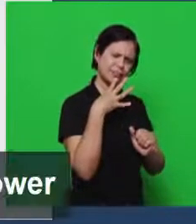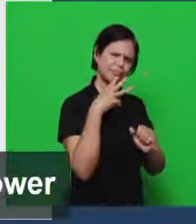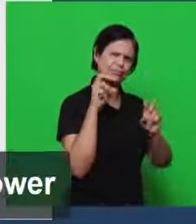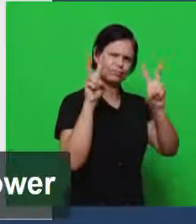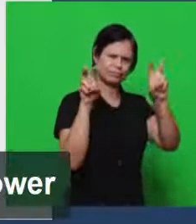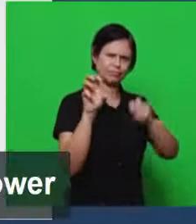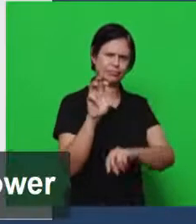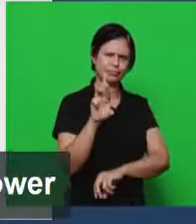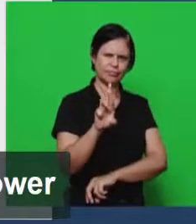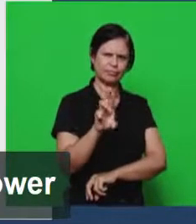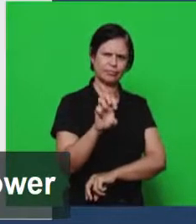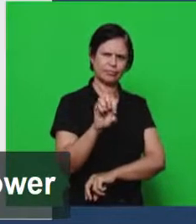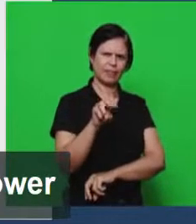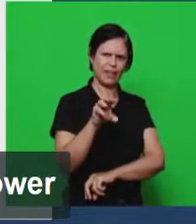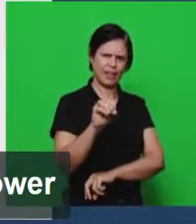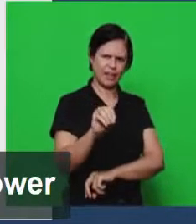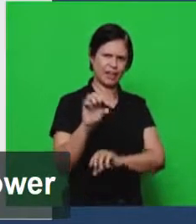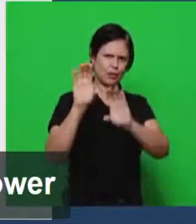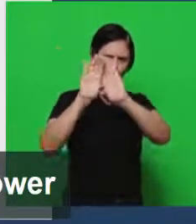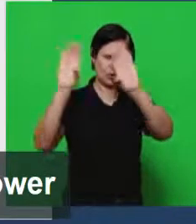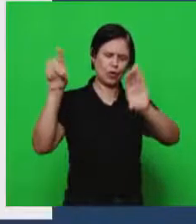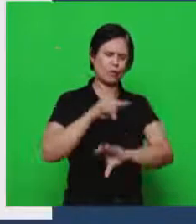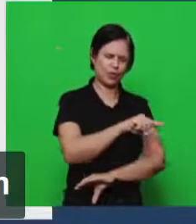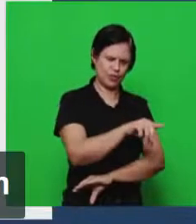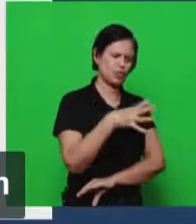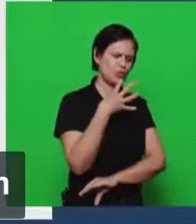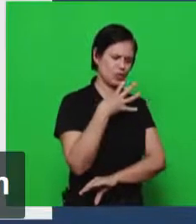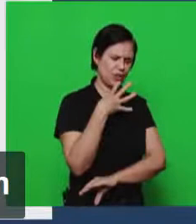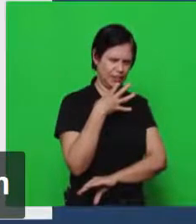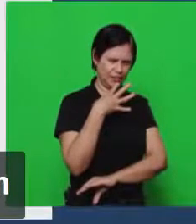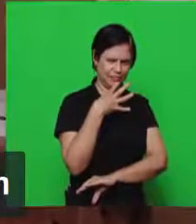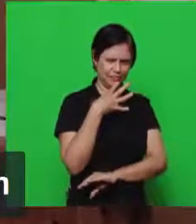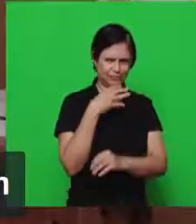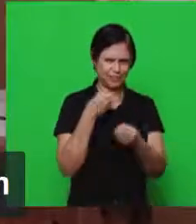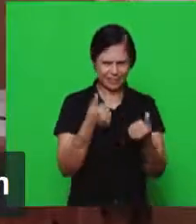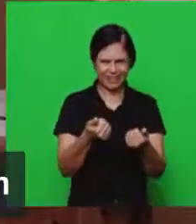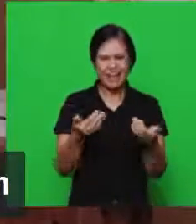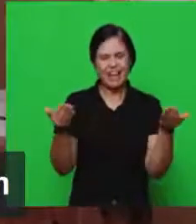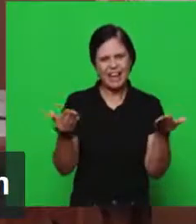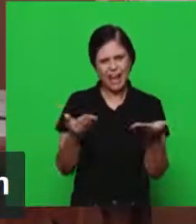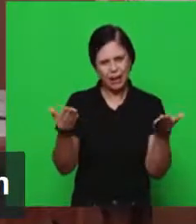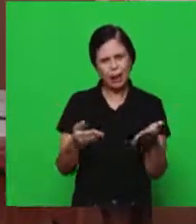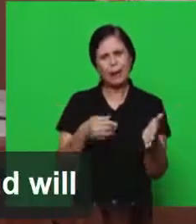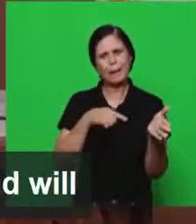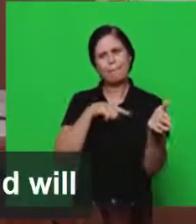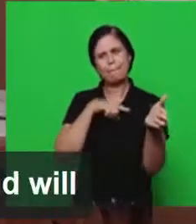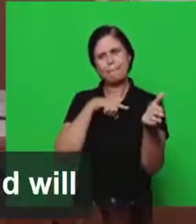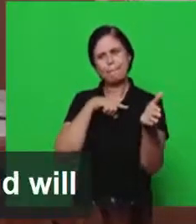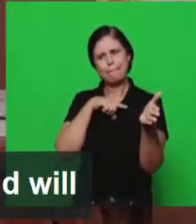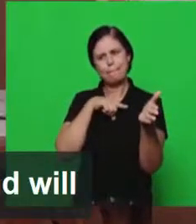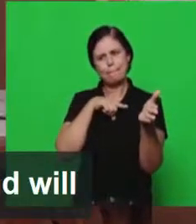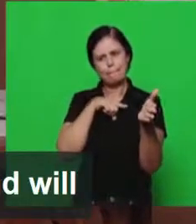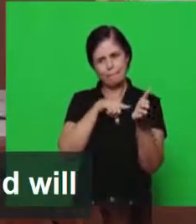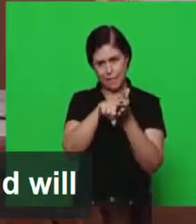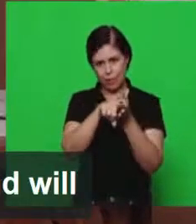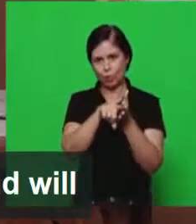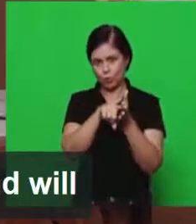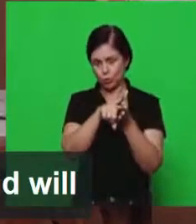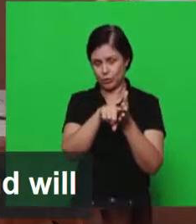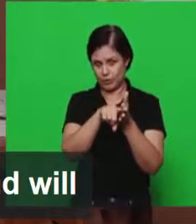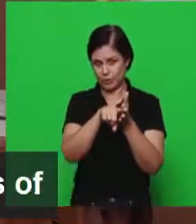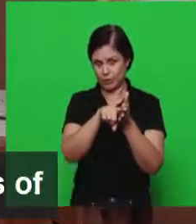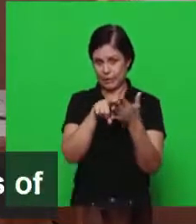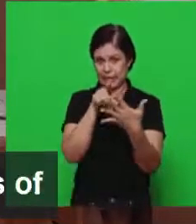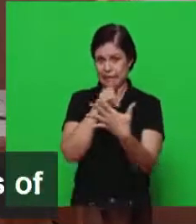reino dos céus na parábola do semeador agora nós vamos passar para os irmãos a pergunta que vai exigir um pouco mais dos